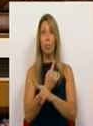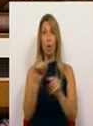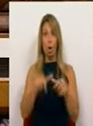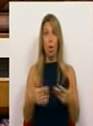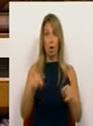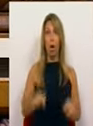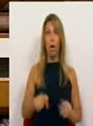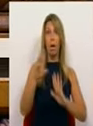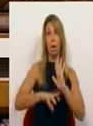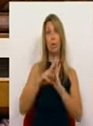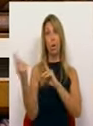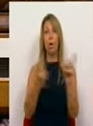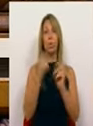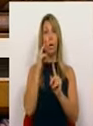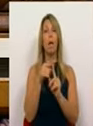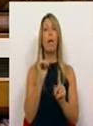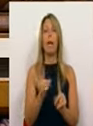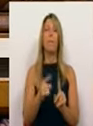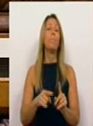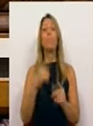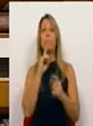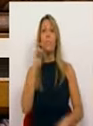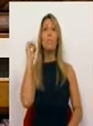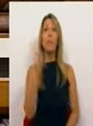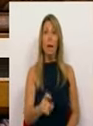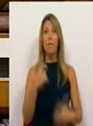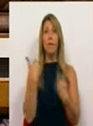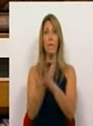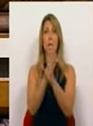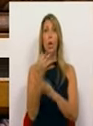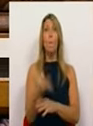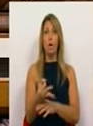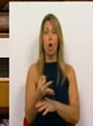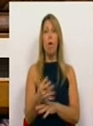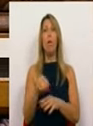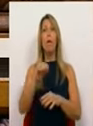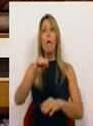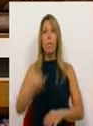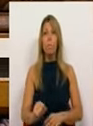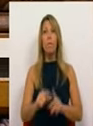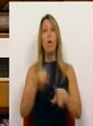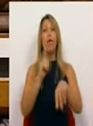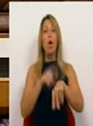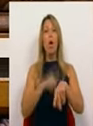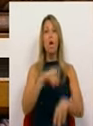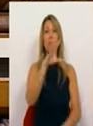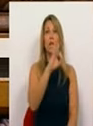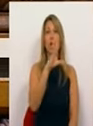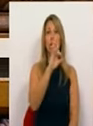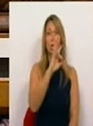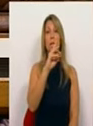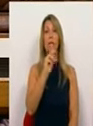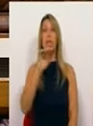O alerta do incêndio em Pedrógão foi recebido às 14h39 e registado no sistema às 14h43,